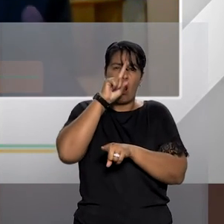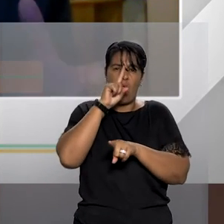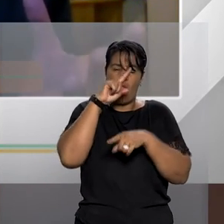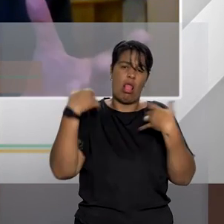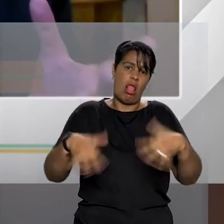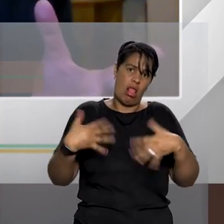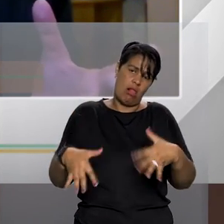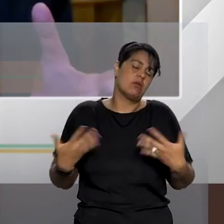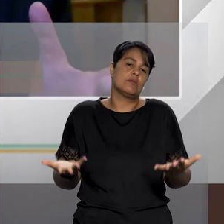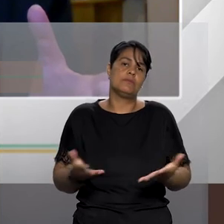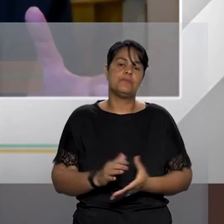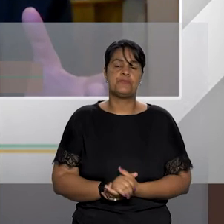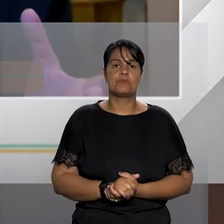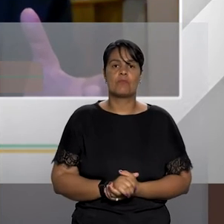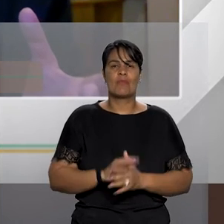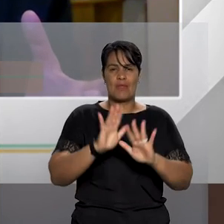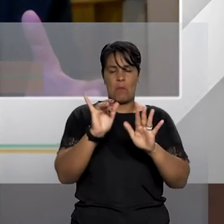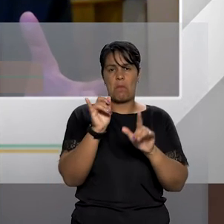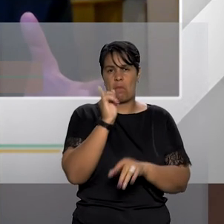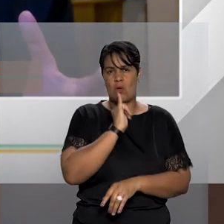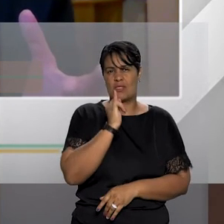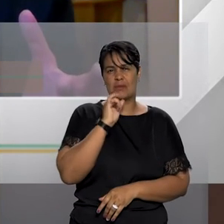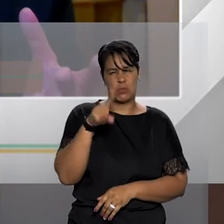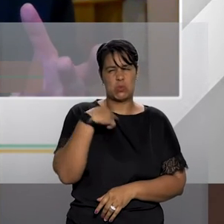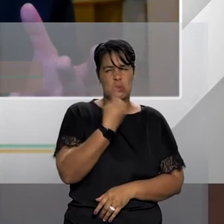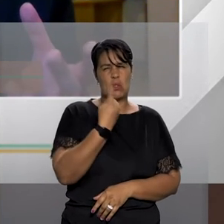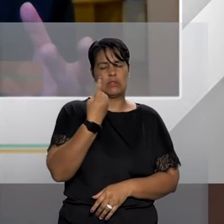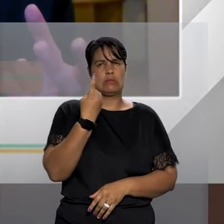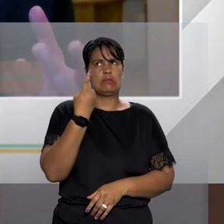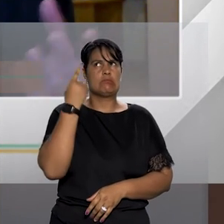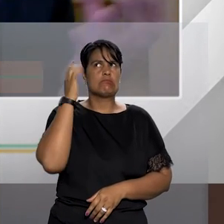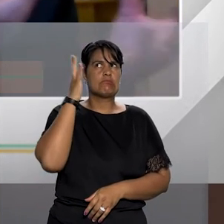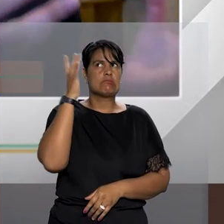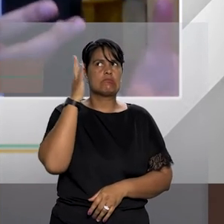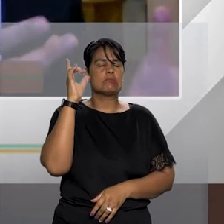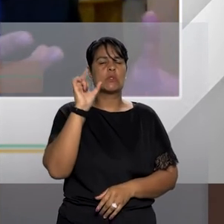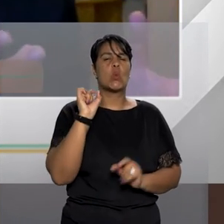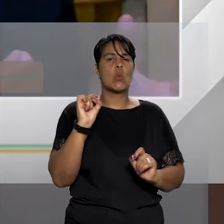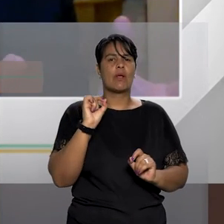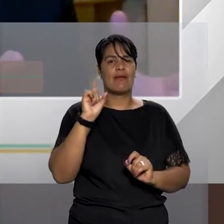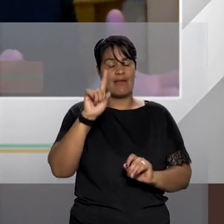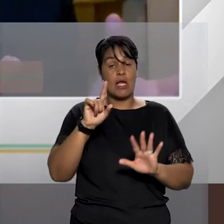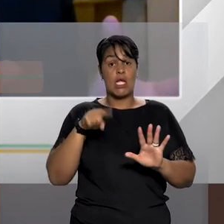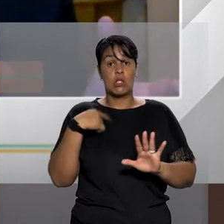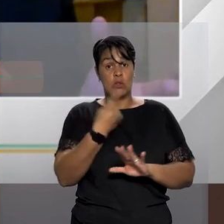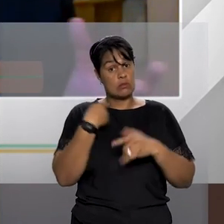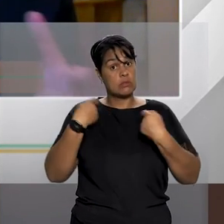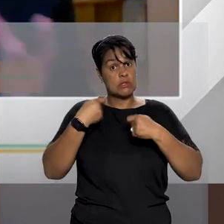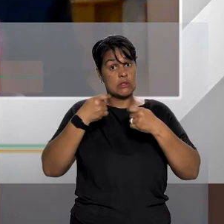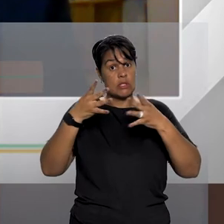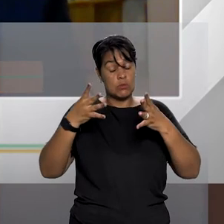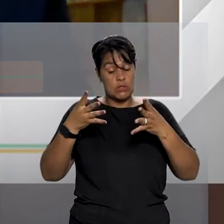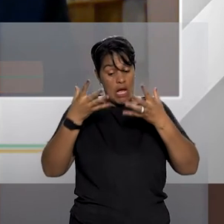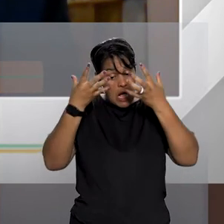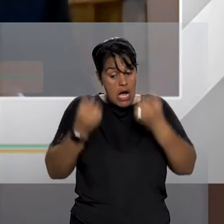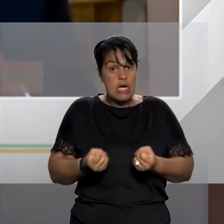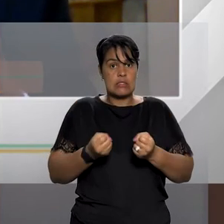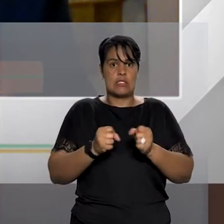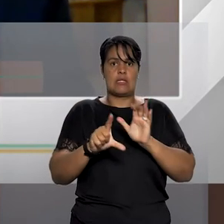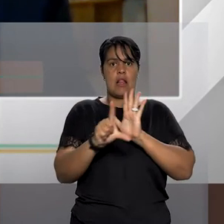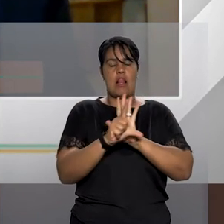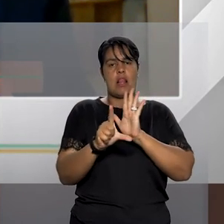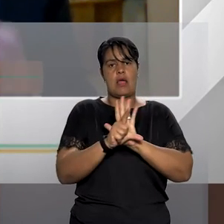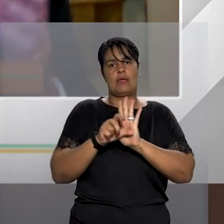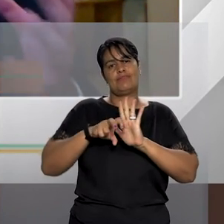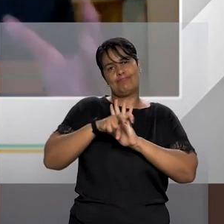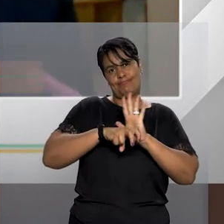dessa mulher. Uma das grandes críticas que nós temos é que a gente precisa interiorizar a lei Maria da Penha nas capitais eu